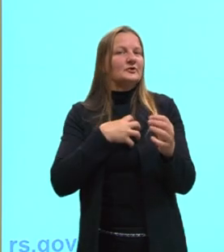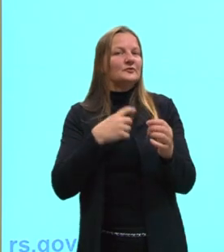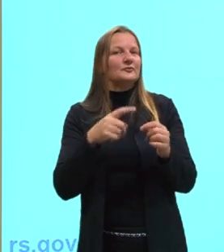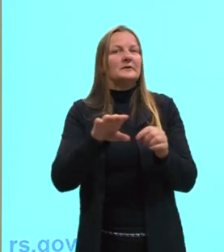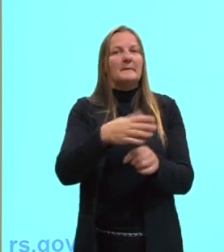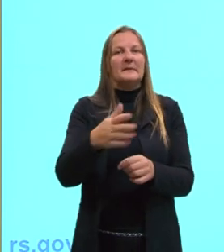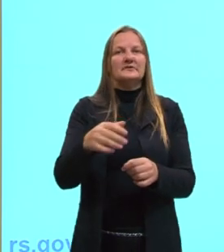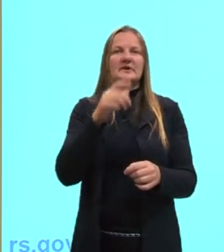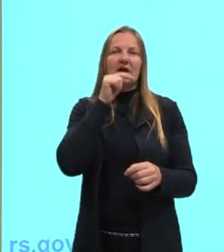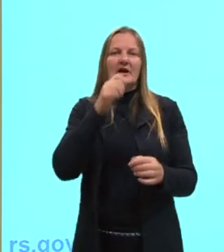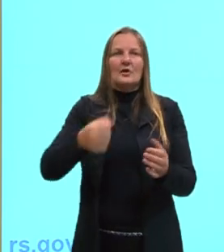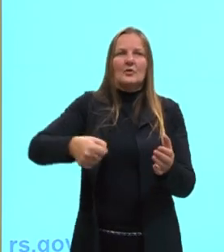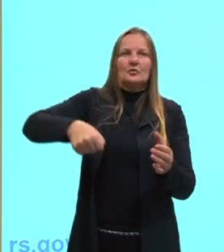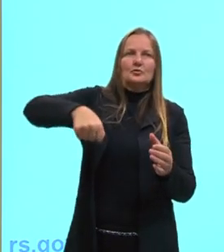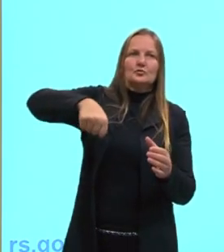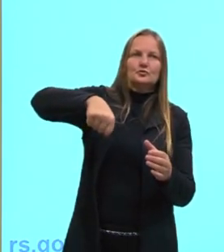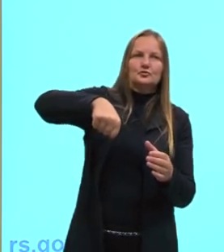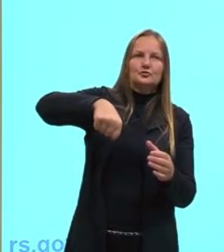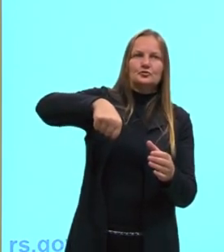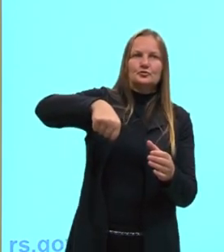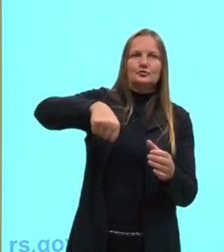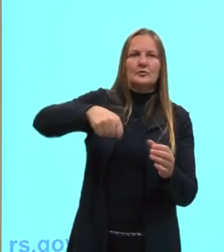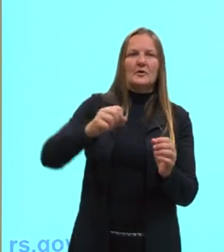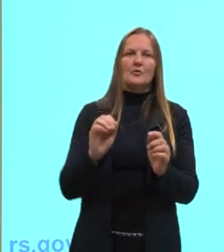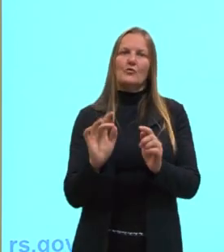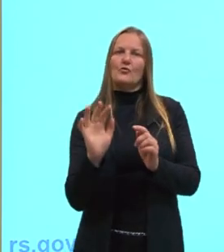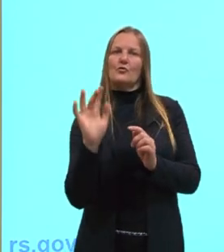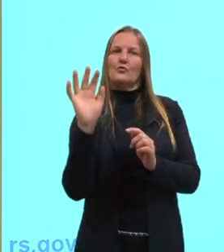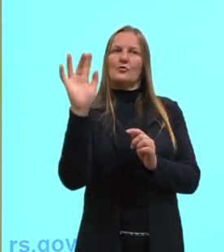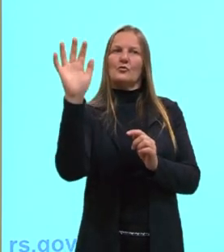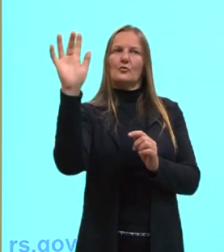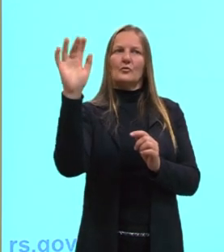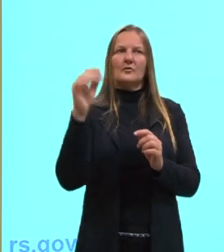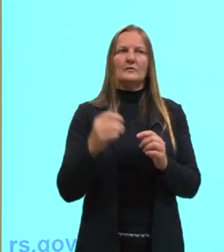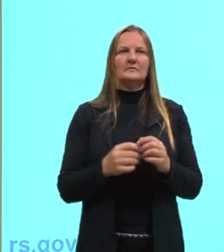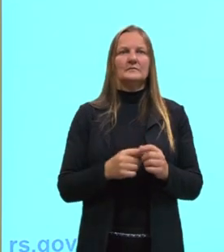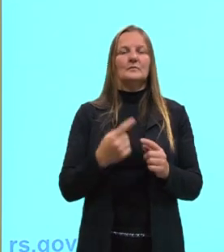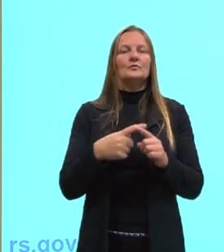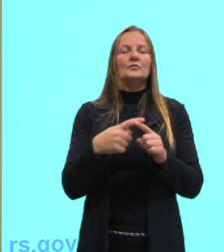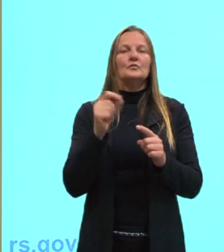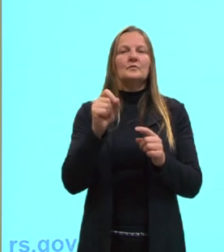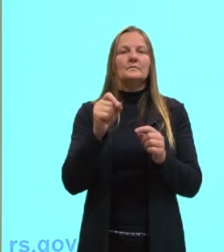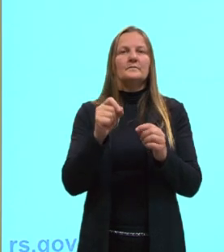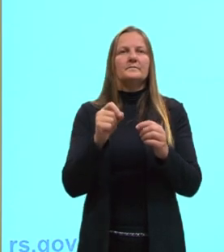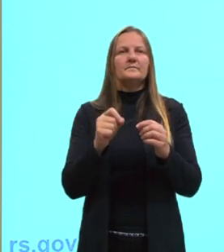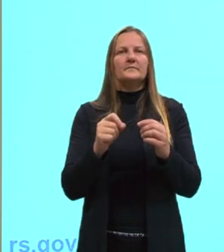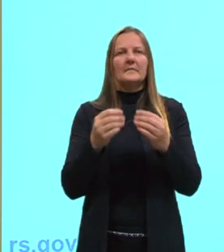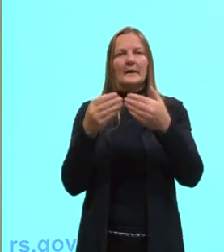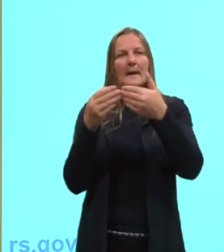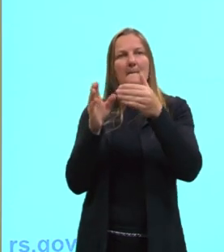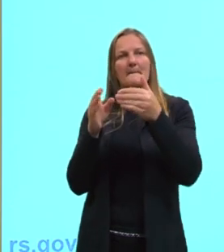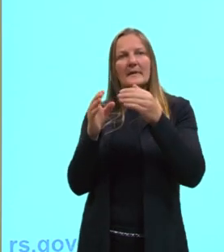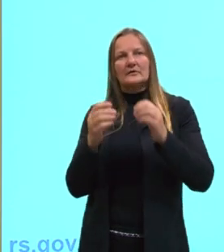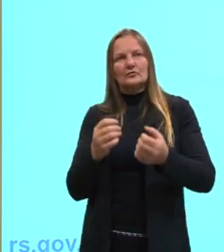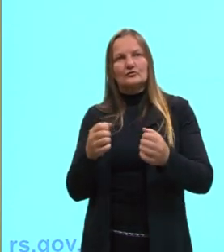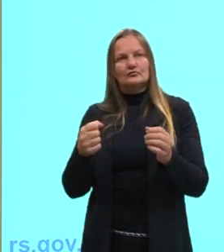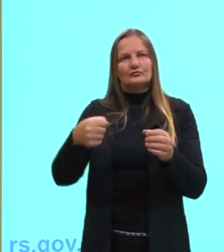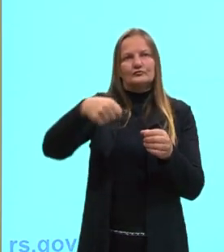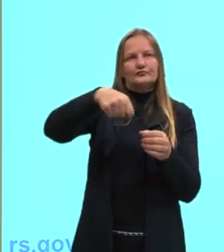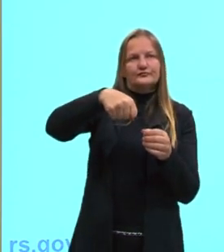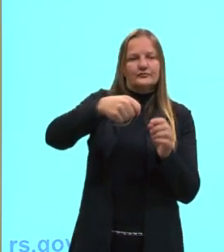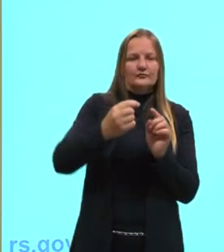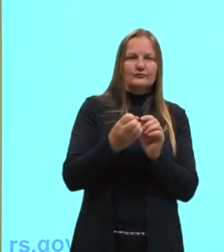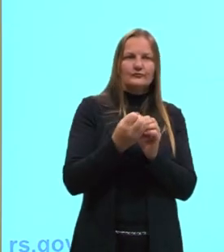vejam que aqui a gente tem, né, uma certa quantidade de vapor saindo. Aqui seria um ambiente aberto, né? Por isso que ele não assume de